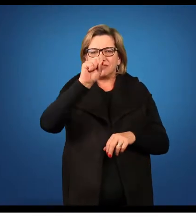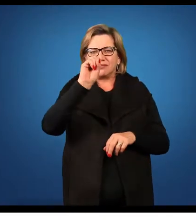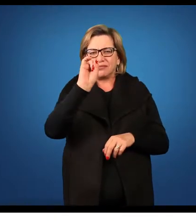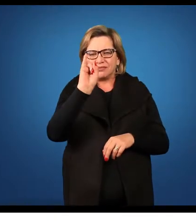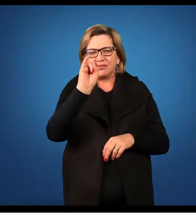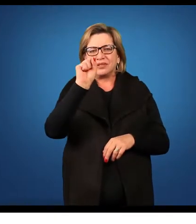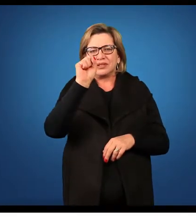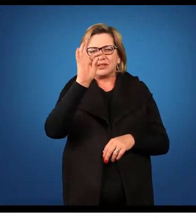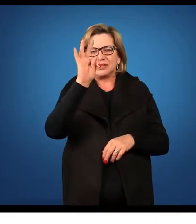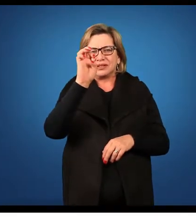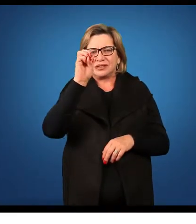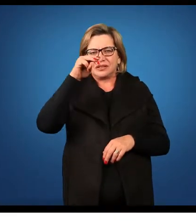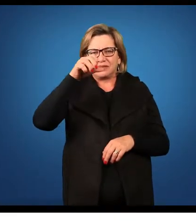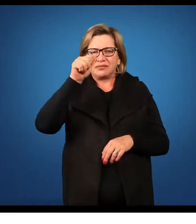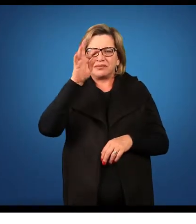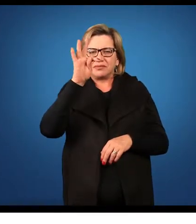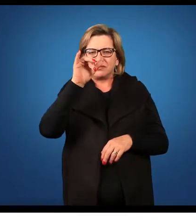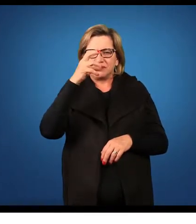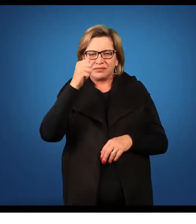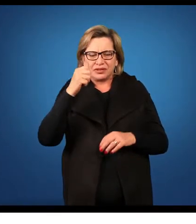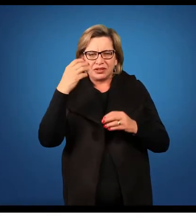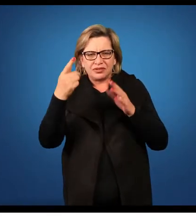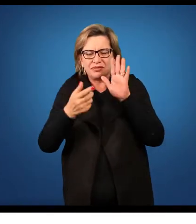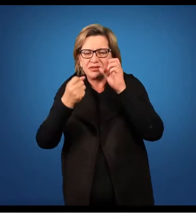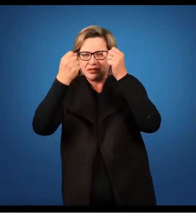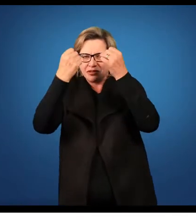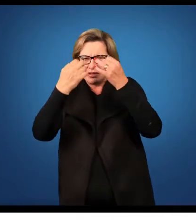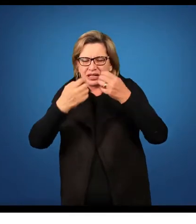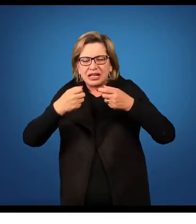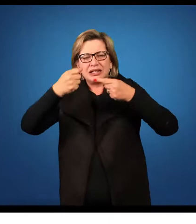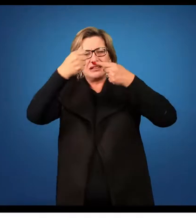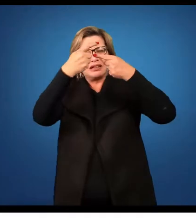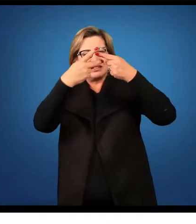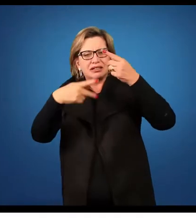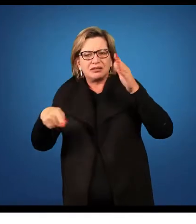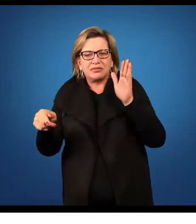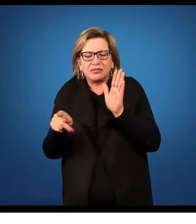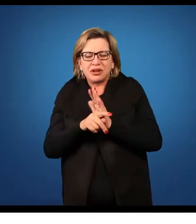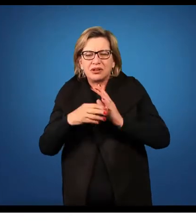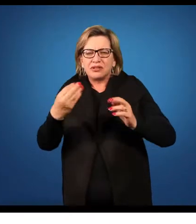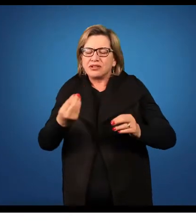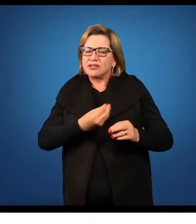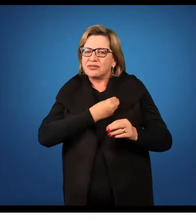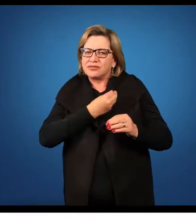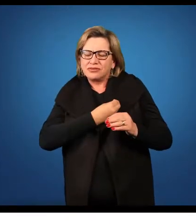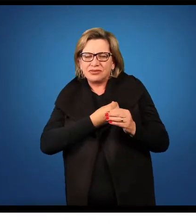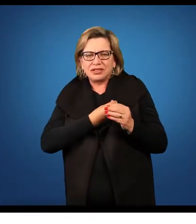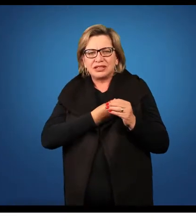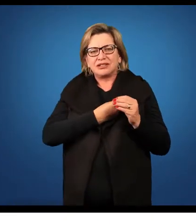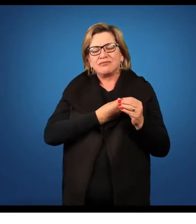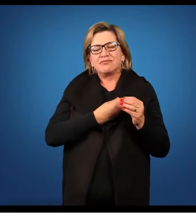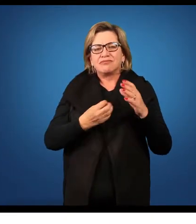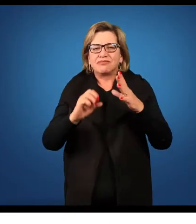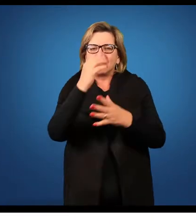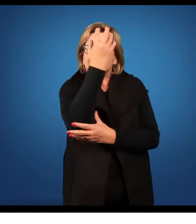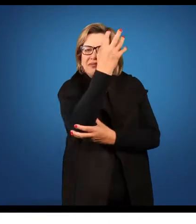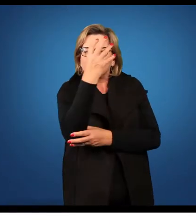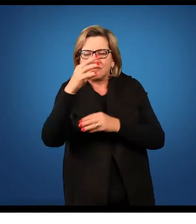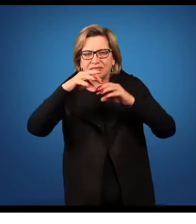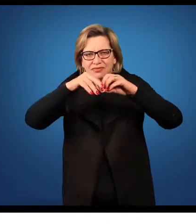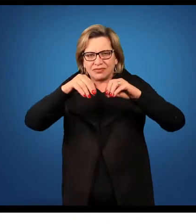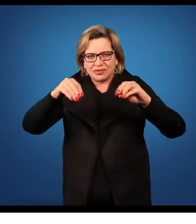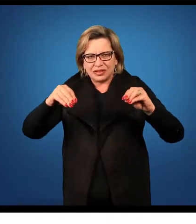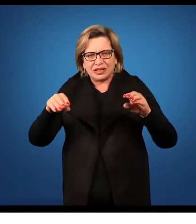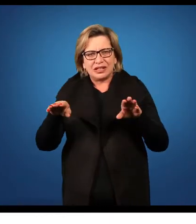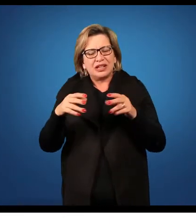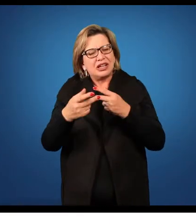vamos interpretar principalmente as características relacionadas com o ciclo de vida dos vegetais terrestres. No nosso curso